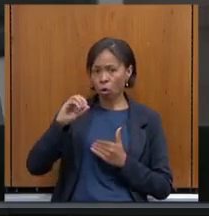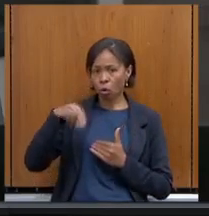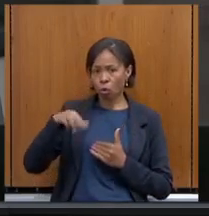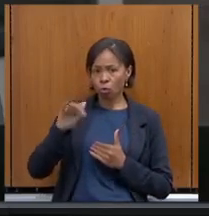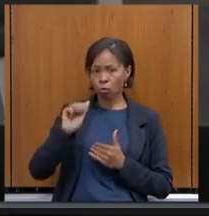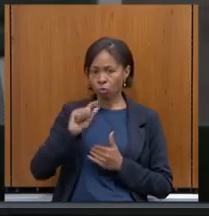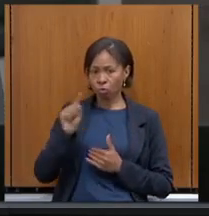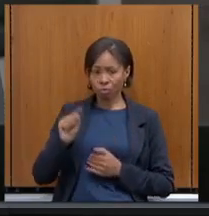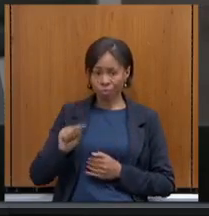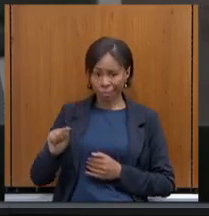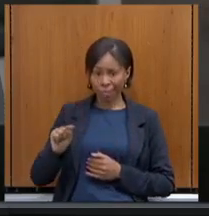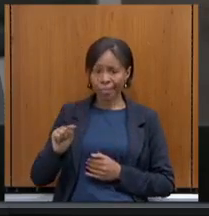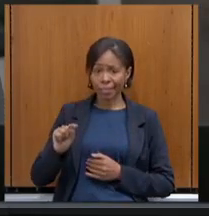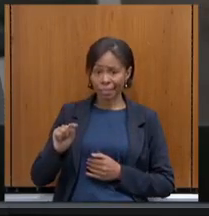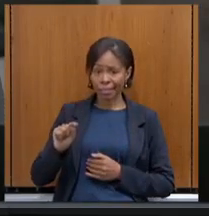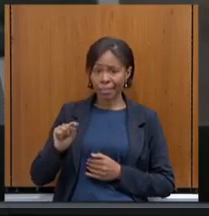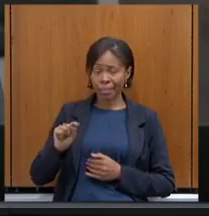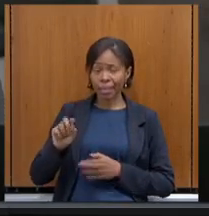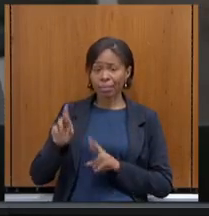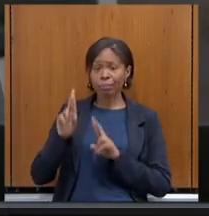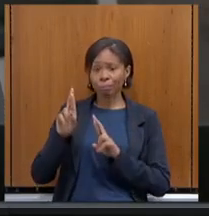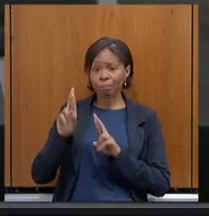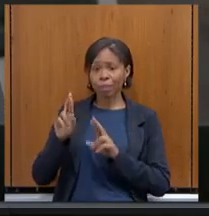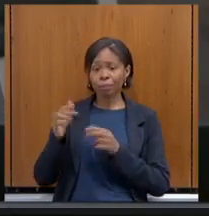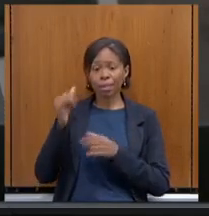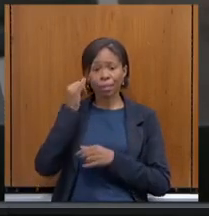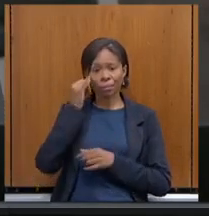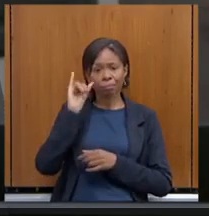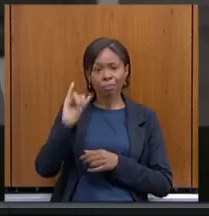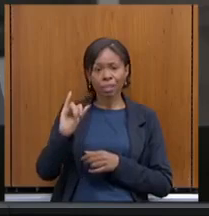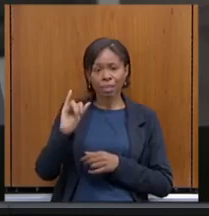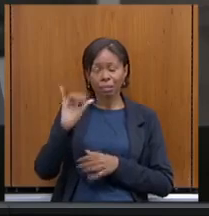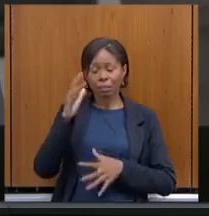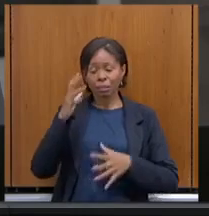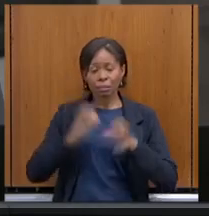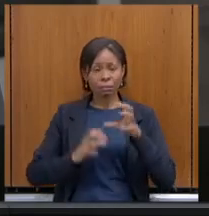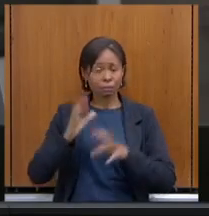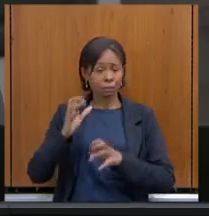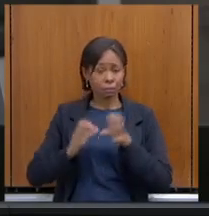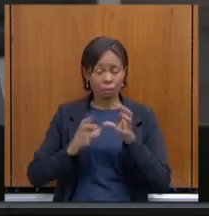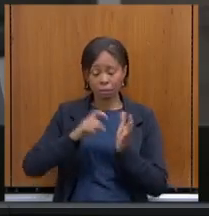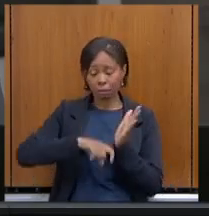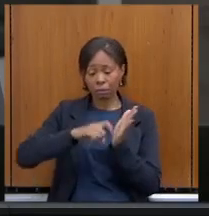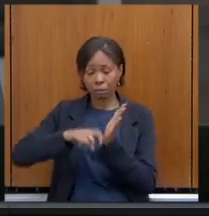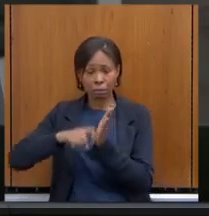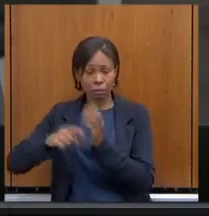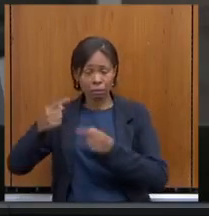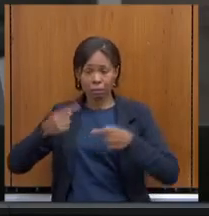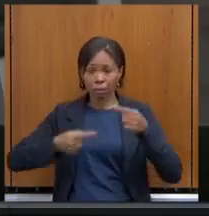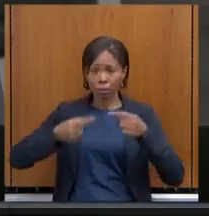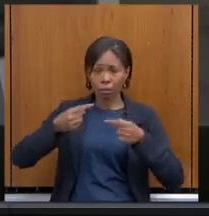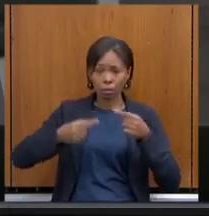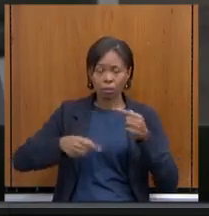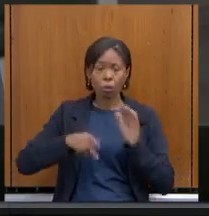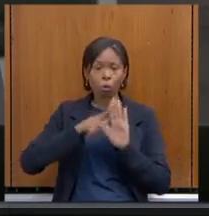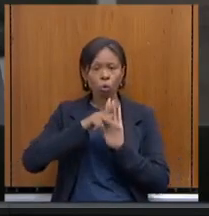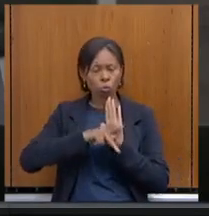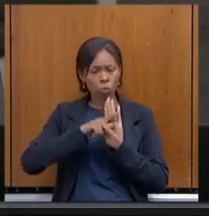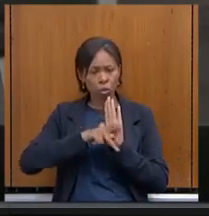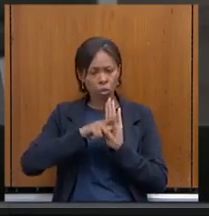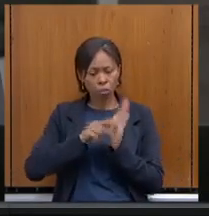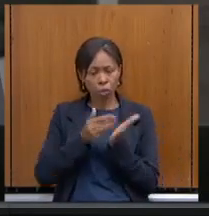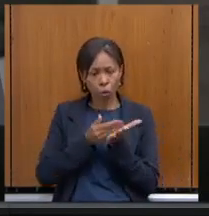impedir a guerra fiscal. E os benefícios do Recomeça Minas são temporários durante a